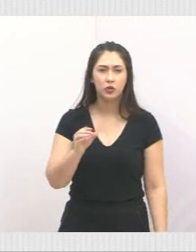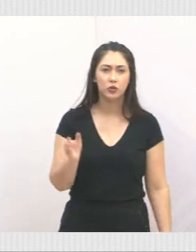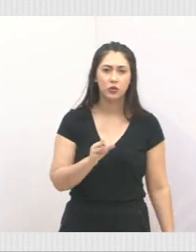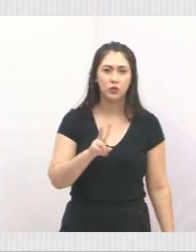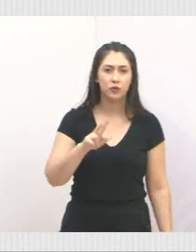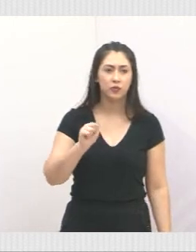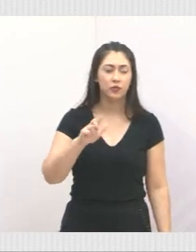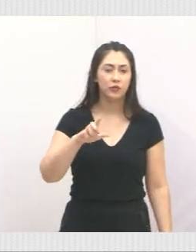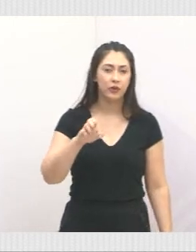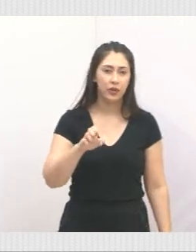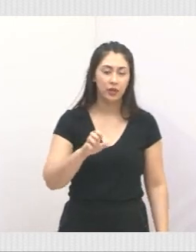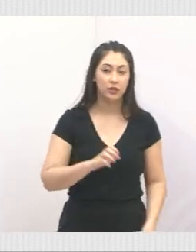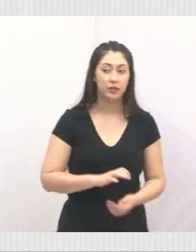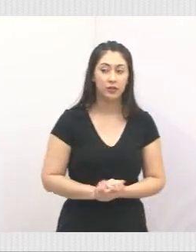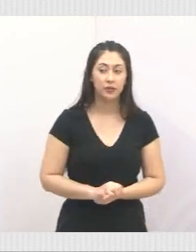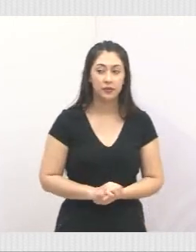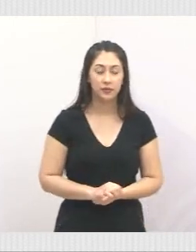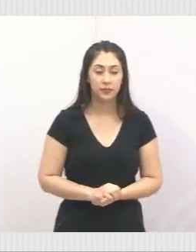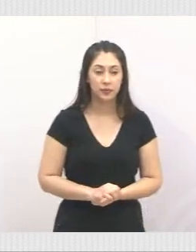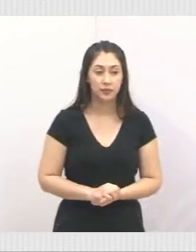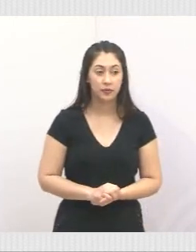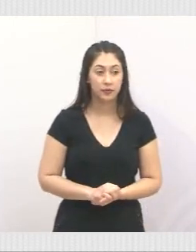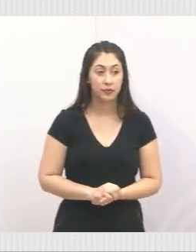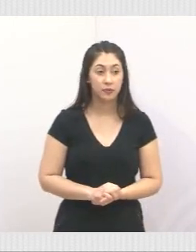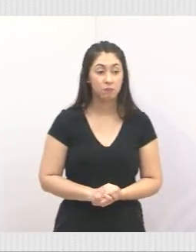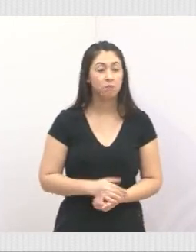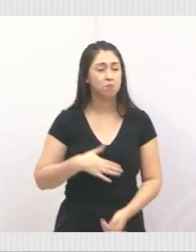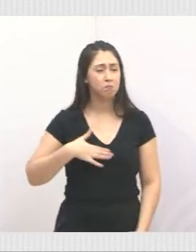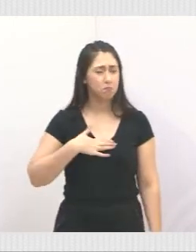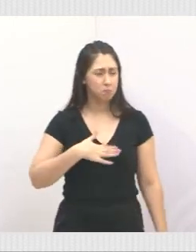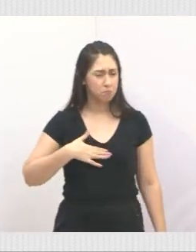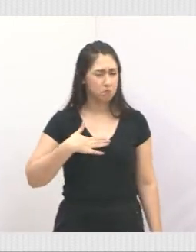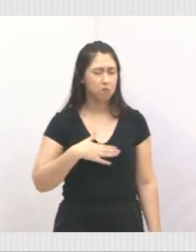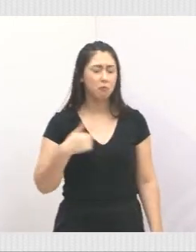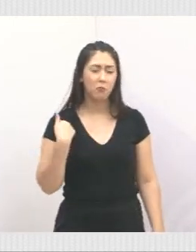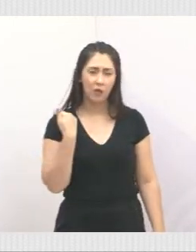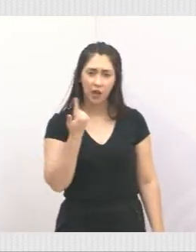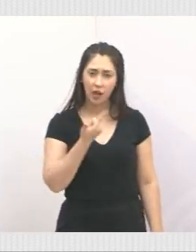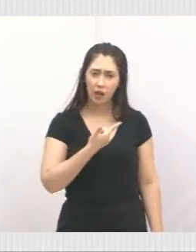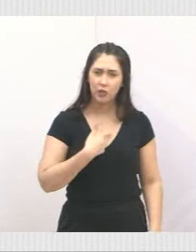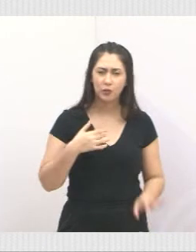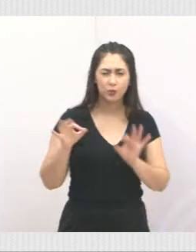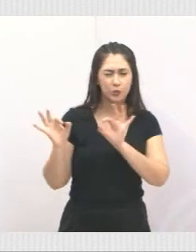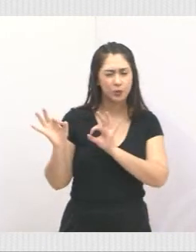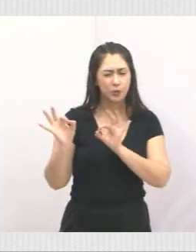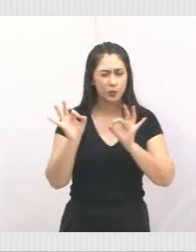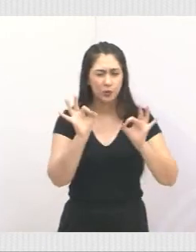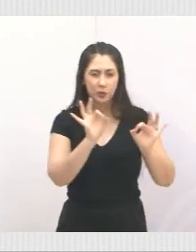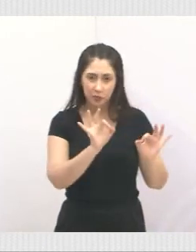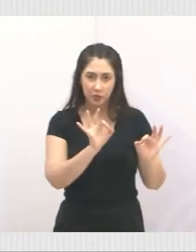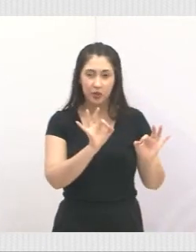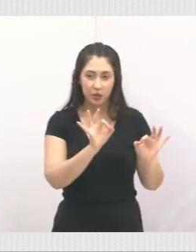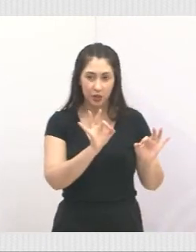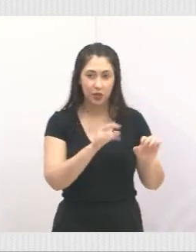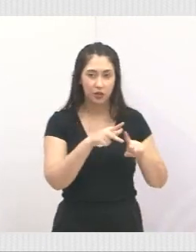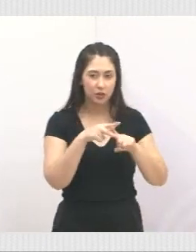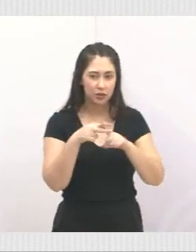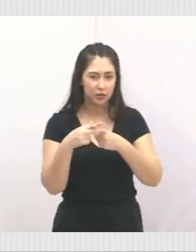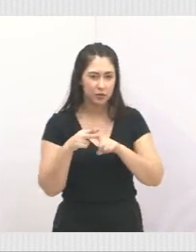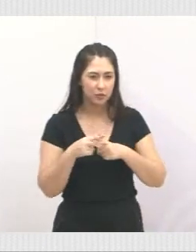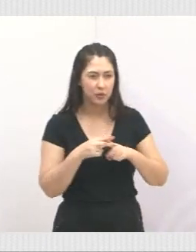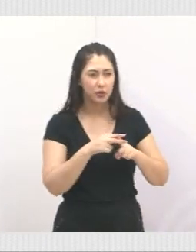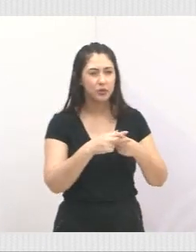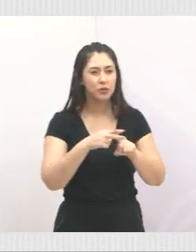legal. E estão muito satisfeitos. A gente está acompanhando lá a manutenção